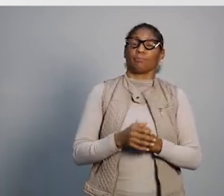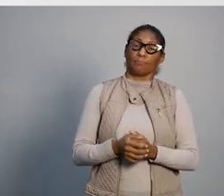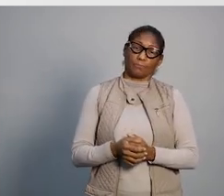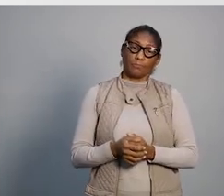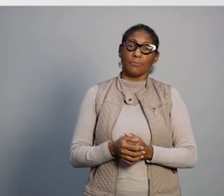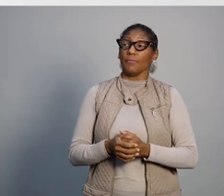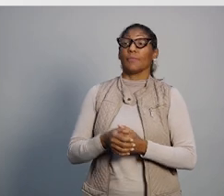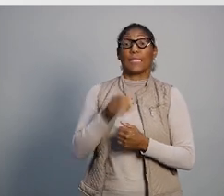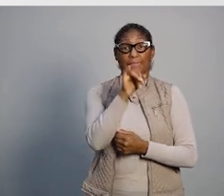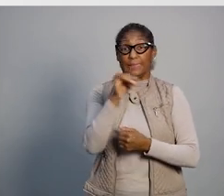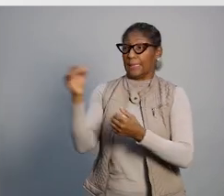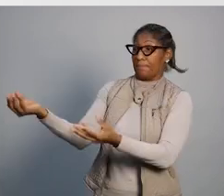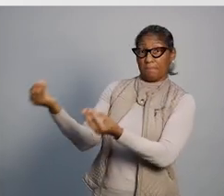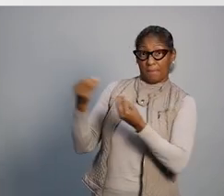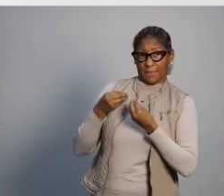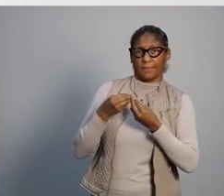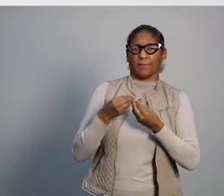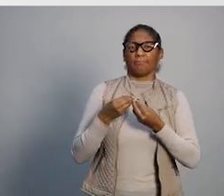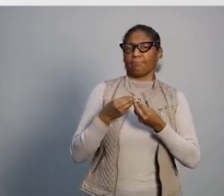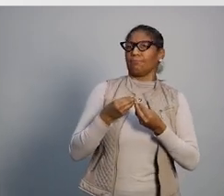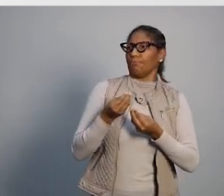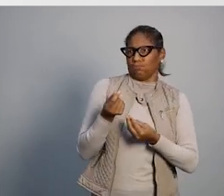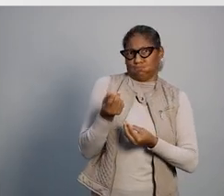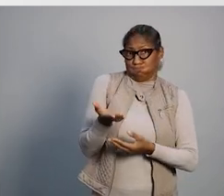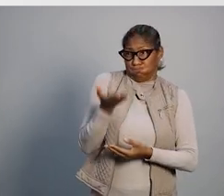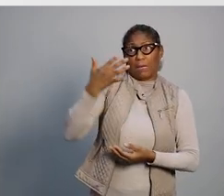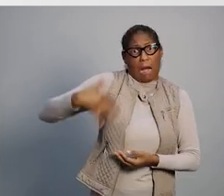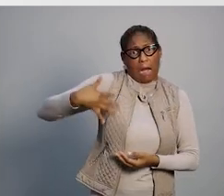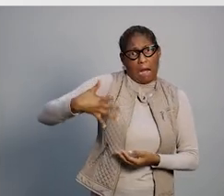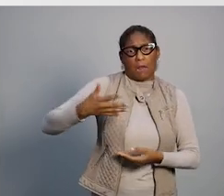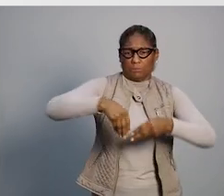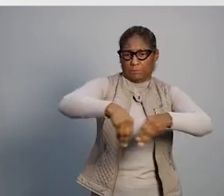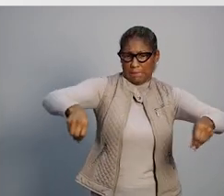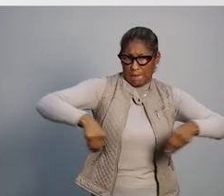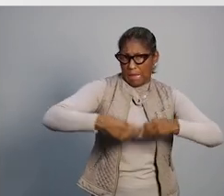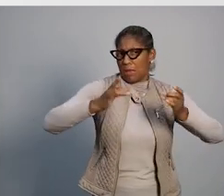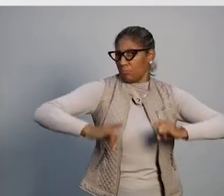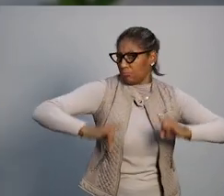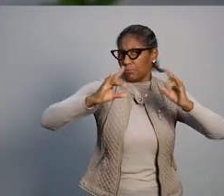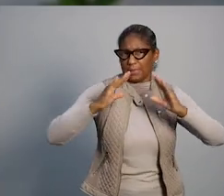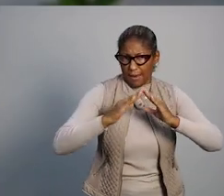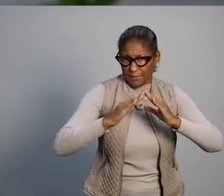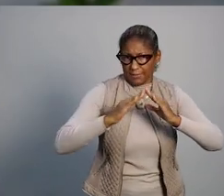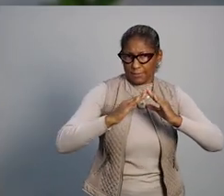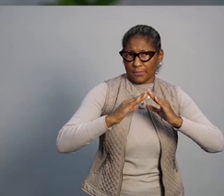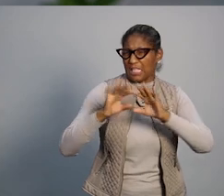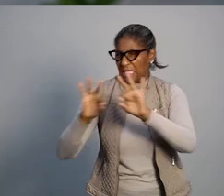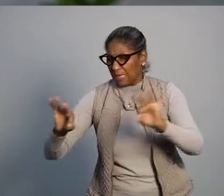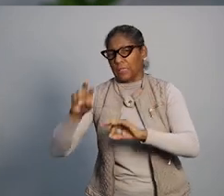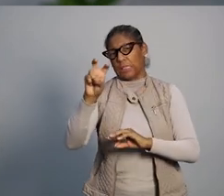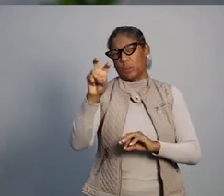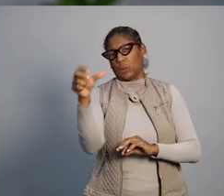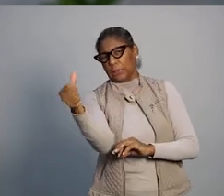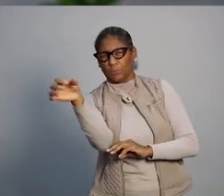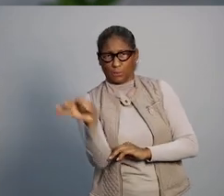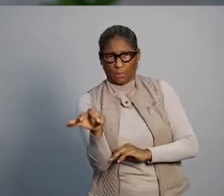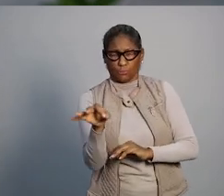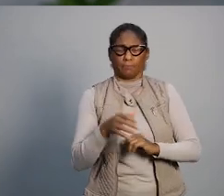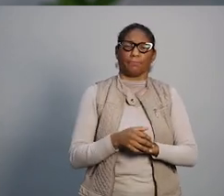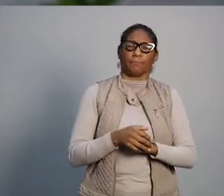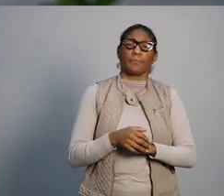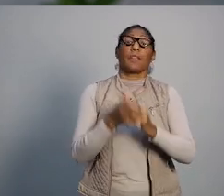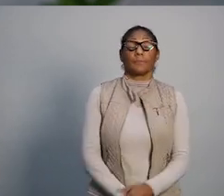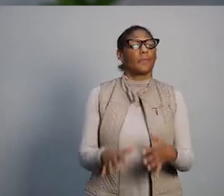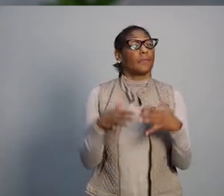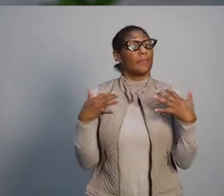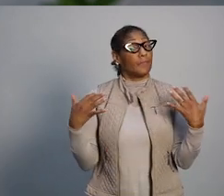valor e de alíquotas progressivas para doações de 5% e 6%. Por fim, eu quero convidar todos a visitarem o